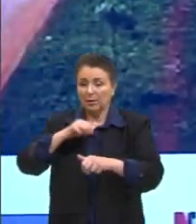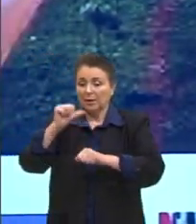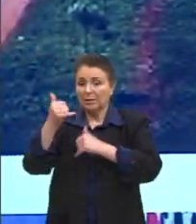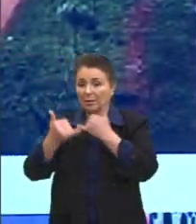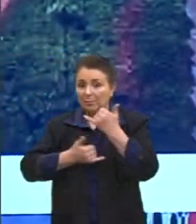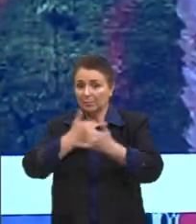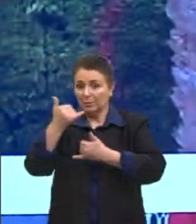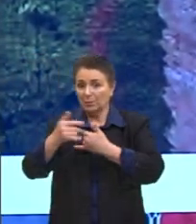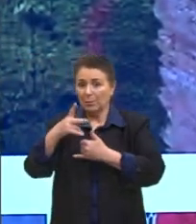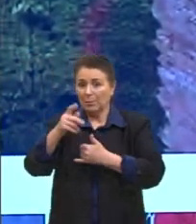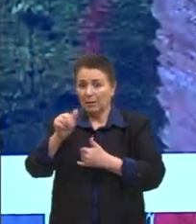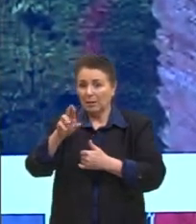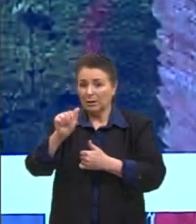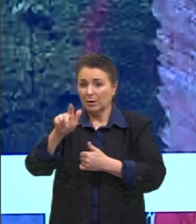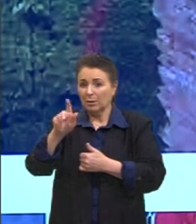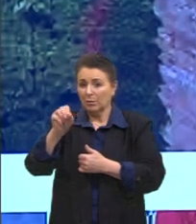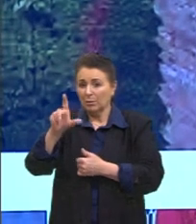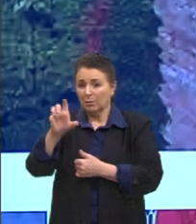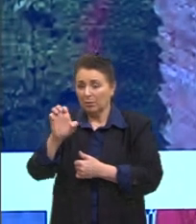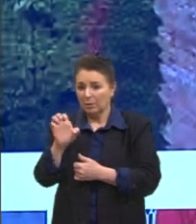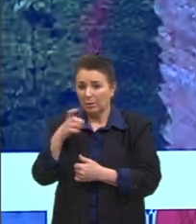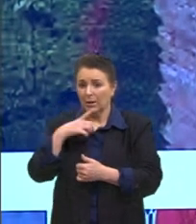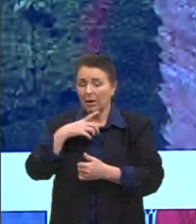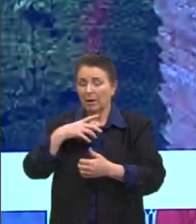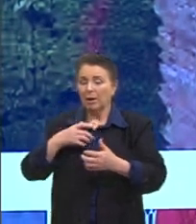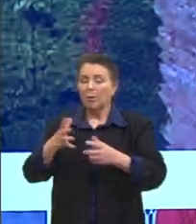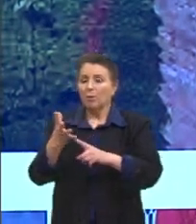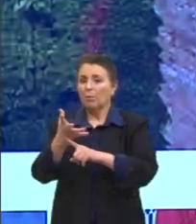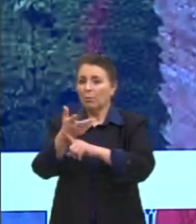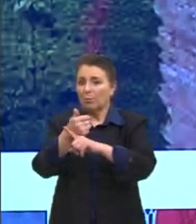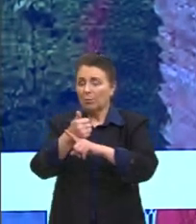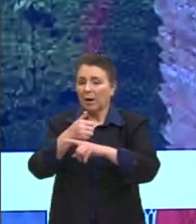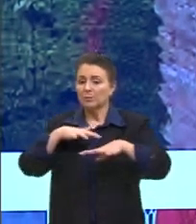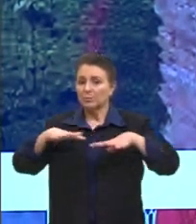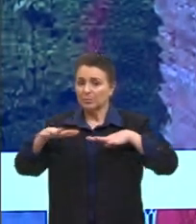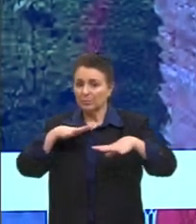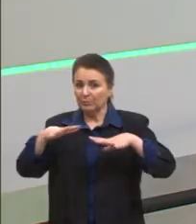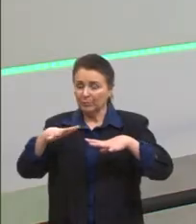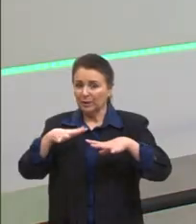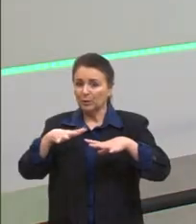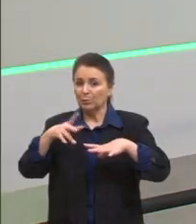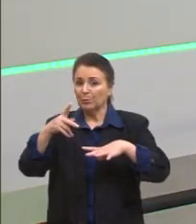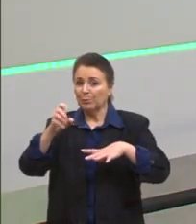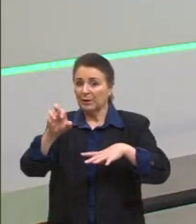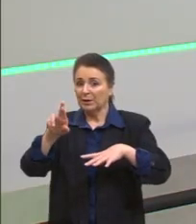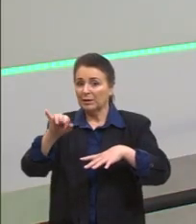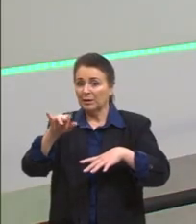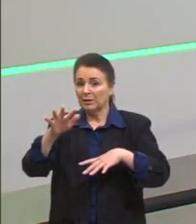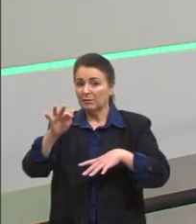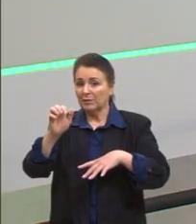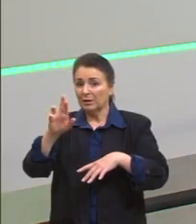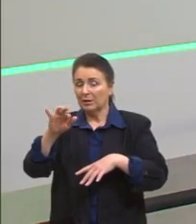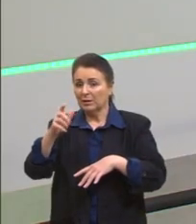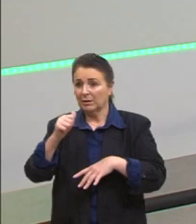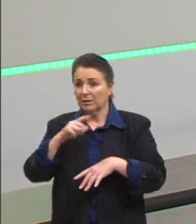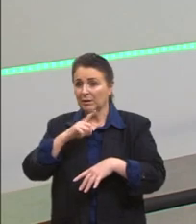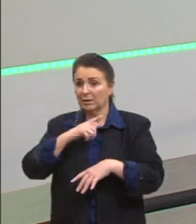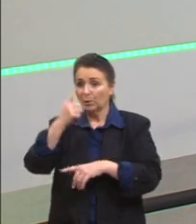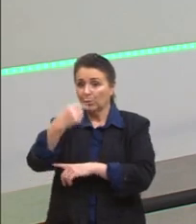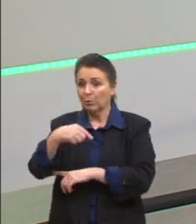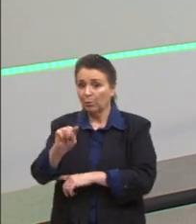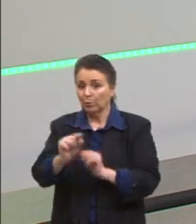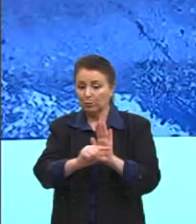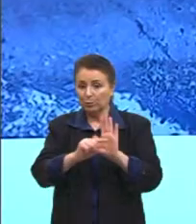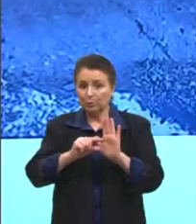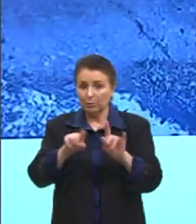coisa do parangolé, de uma arte em movimento, né, uma arte periférica. Nós temos aqui embaixo o Estêncio, que é